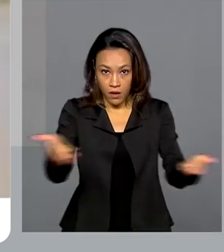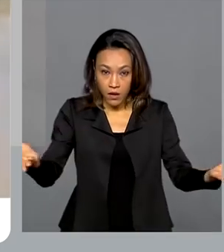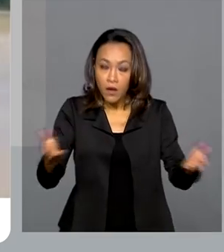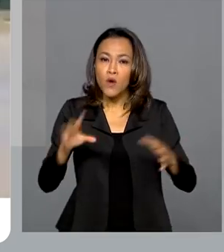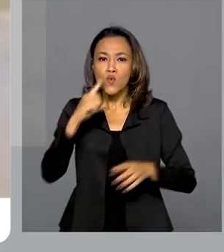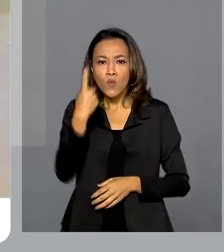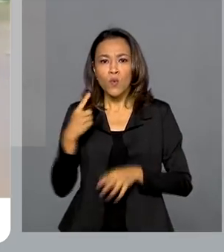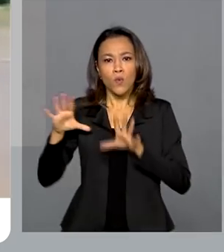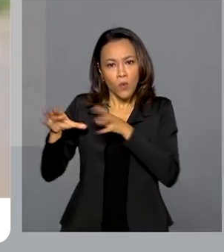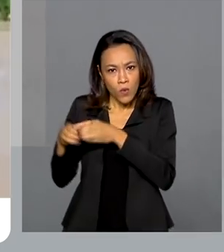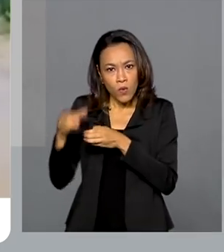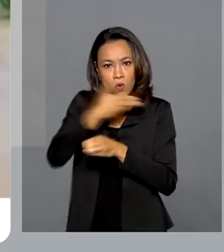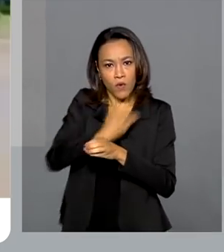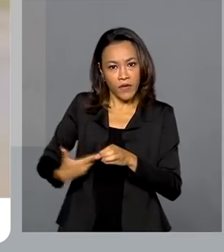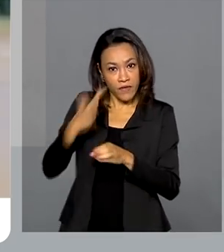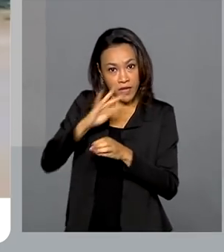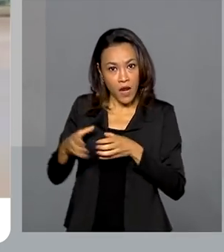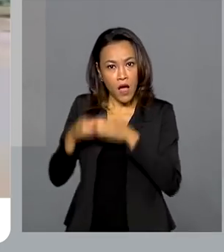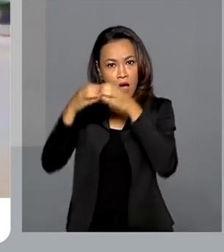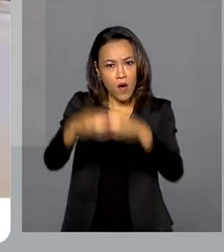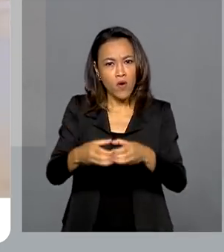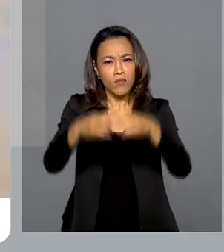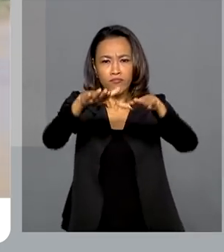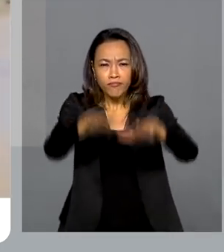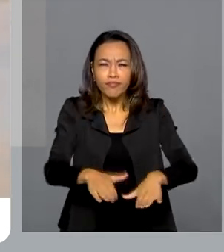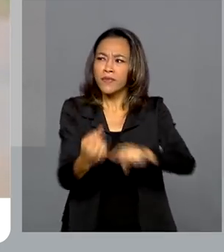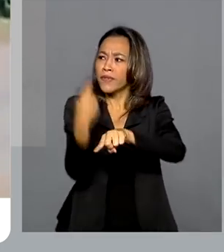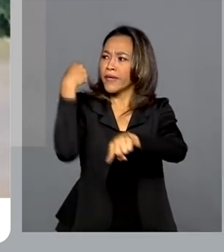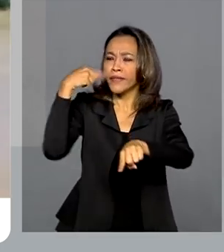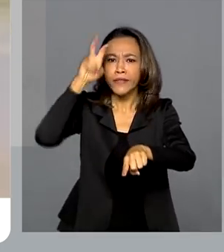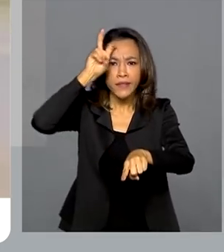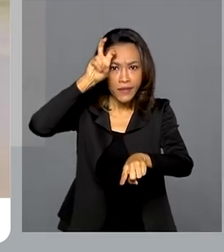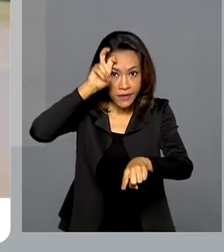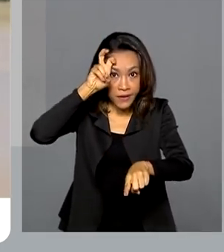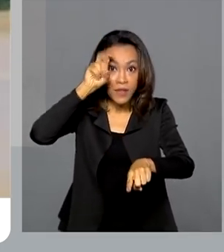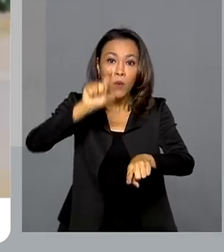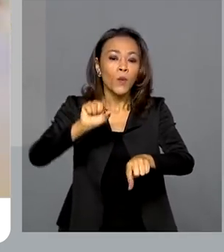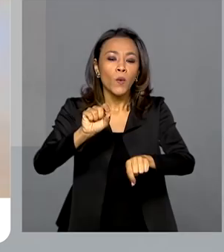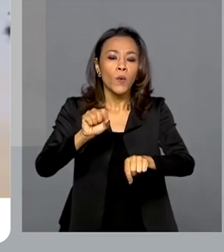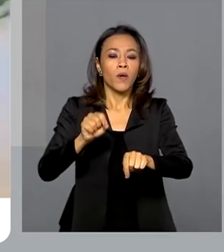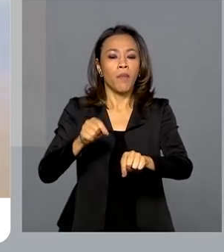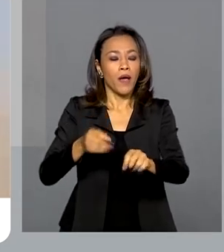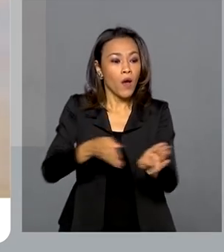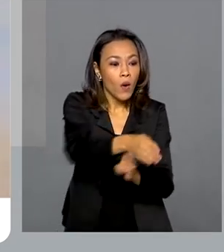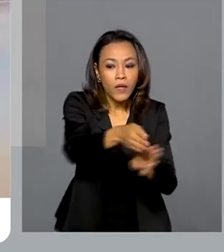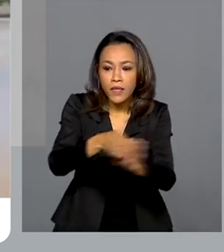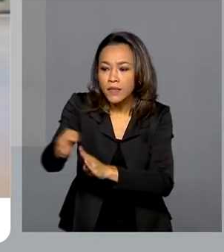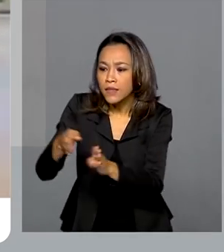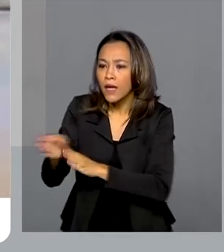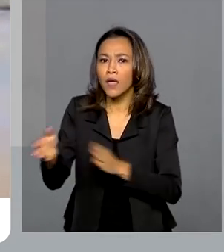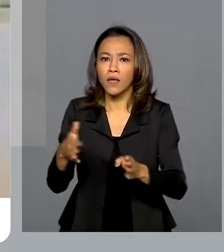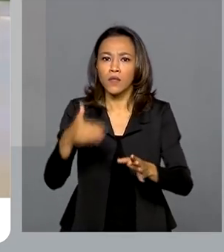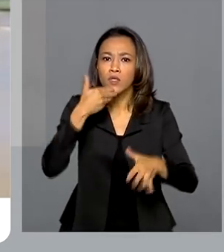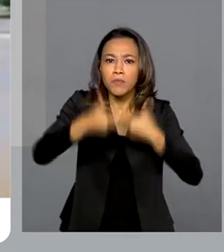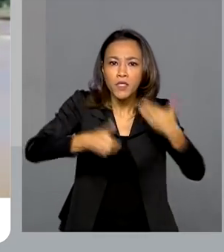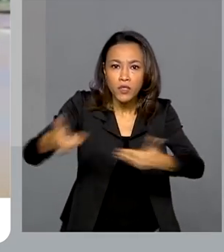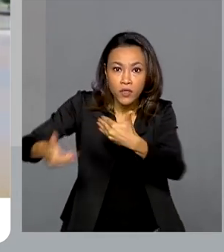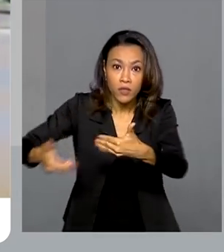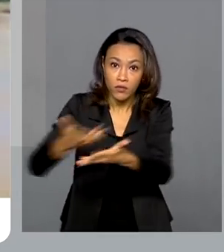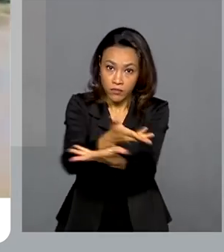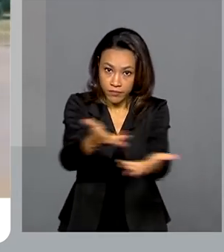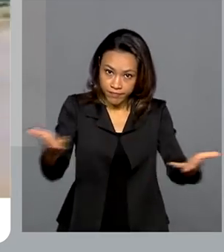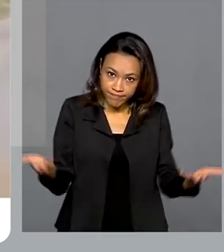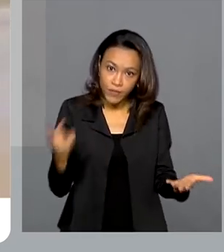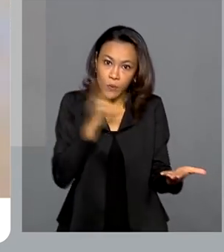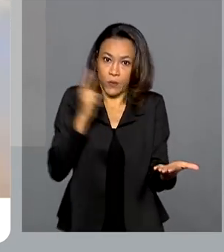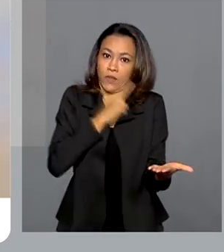do governo federal está no estado desde quinta-feira para auxiliar na elaboração dos pedidos de reconhecimento de situação de emergência